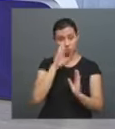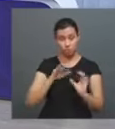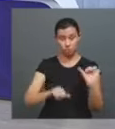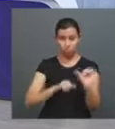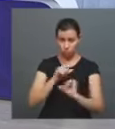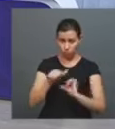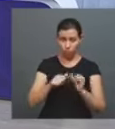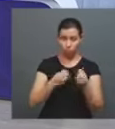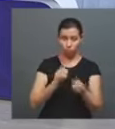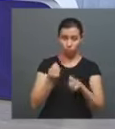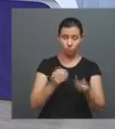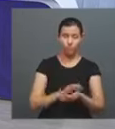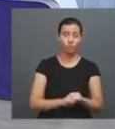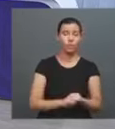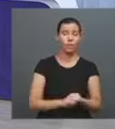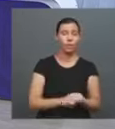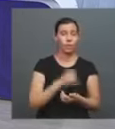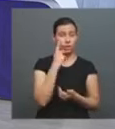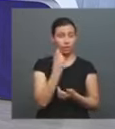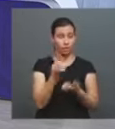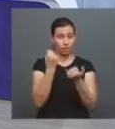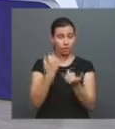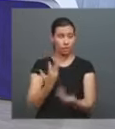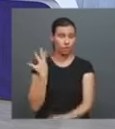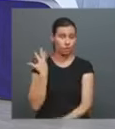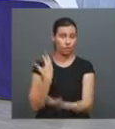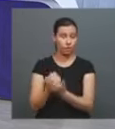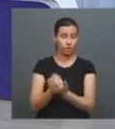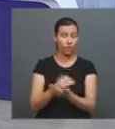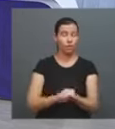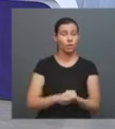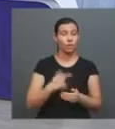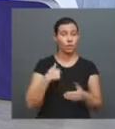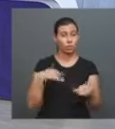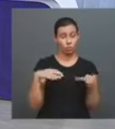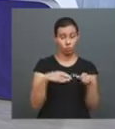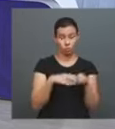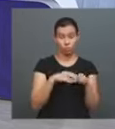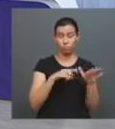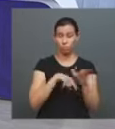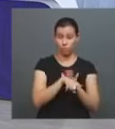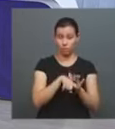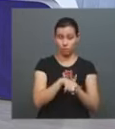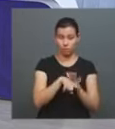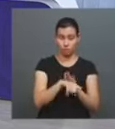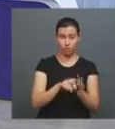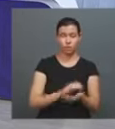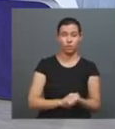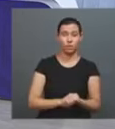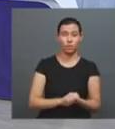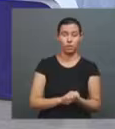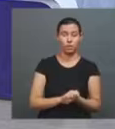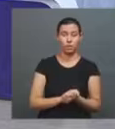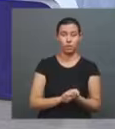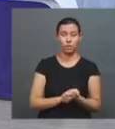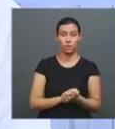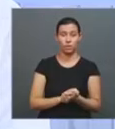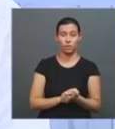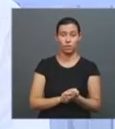essa questão do digital. Eu brinco com meus alunos em grupo de pesquisa que a gente passa, primeiro que eu já não passo mais